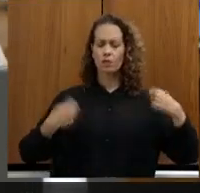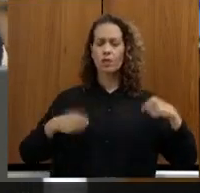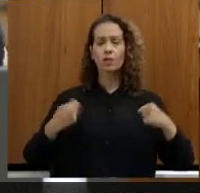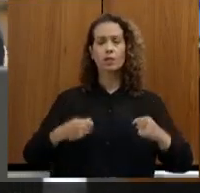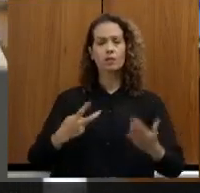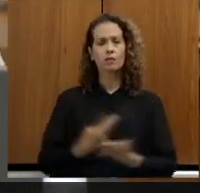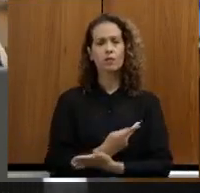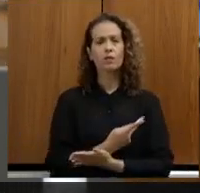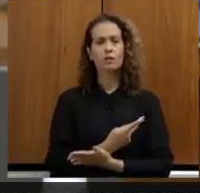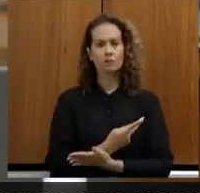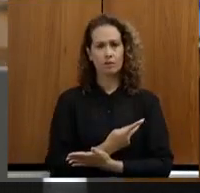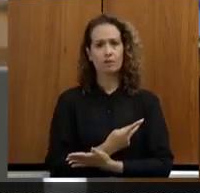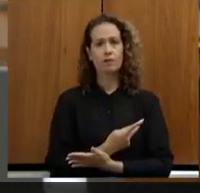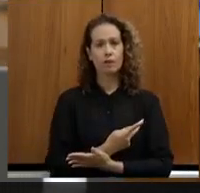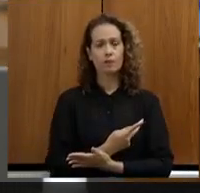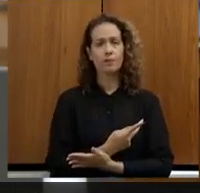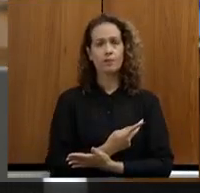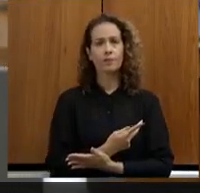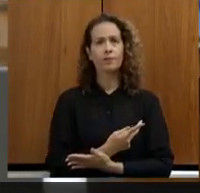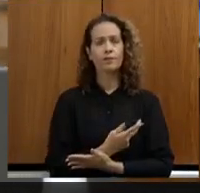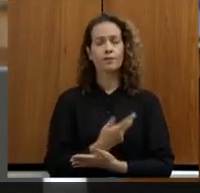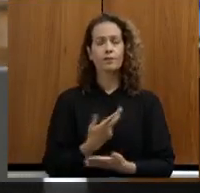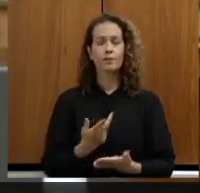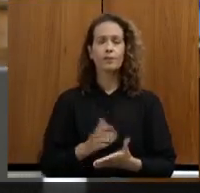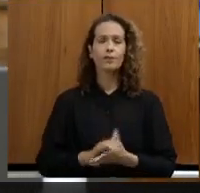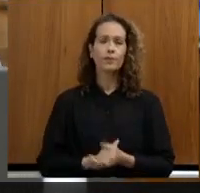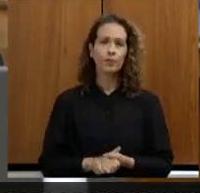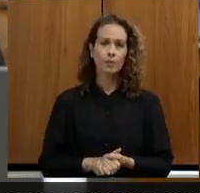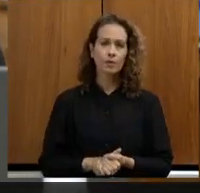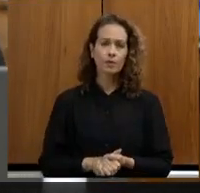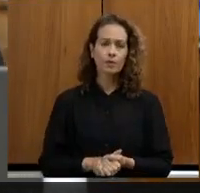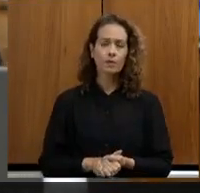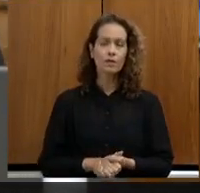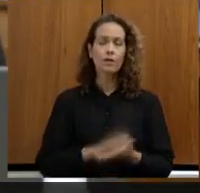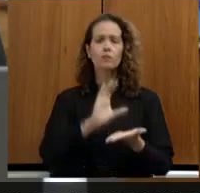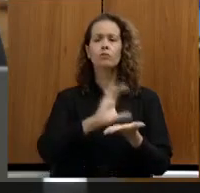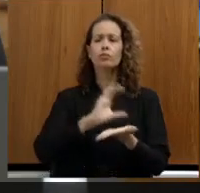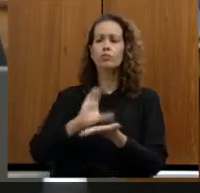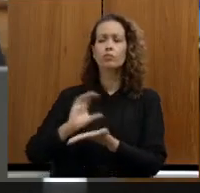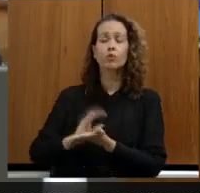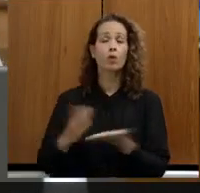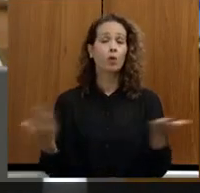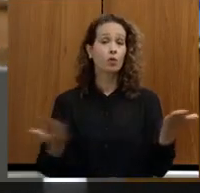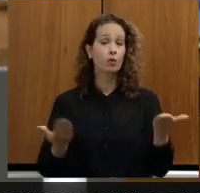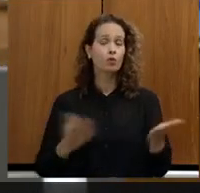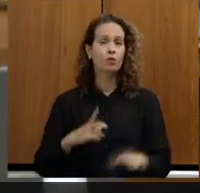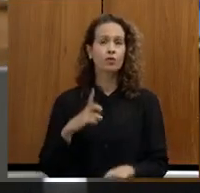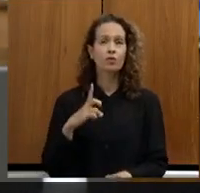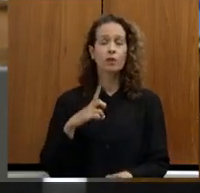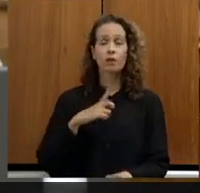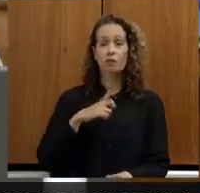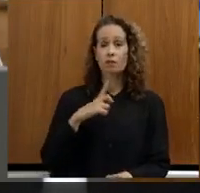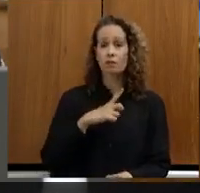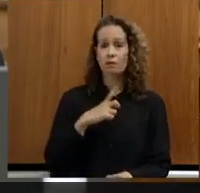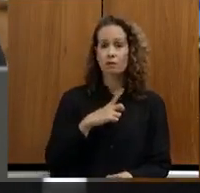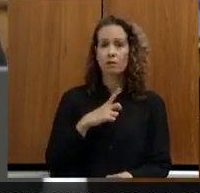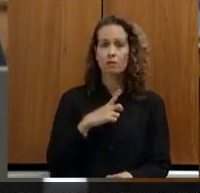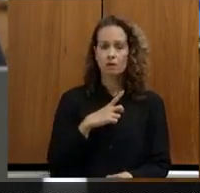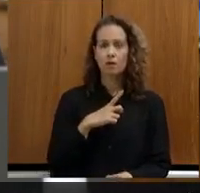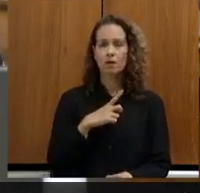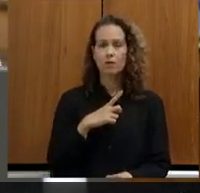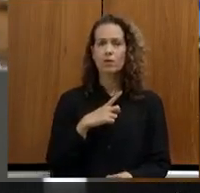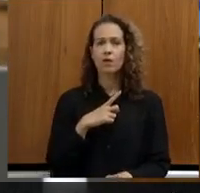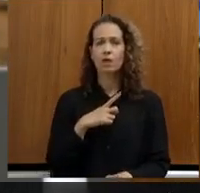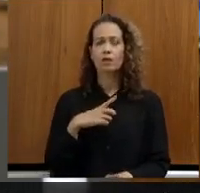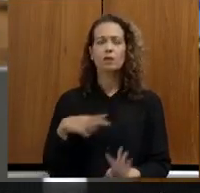há não contingenciamento de recursos que hoje nós tivemos hoje nós temos todos